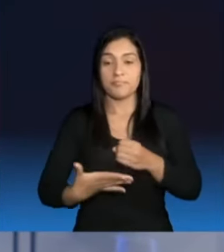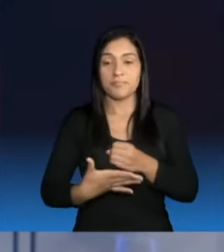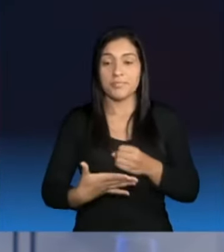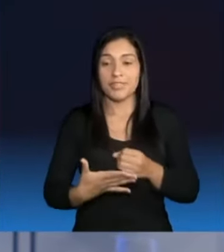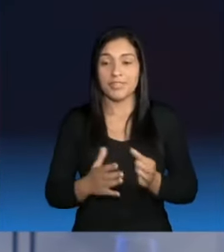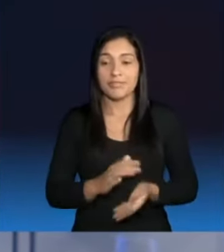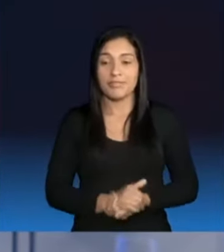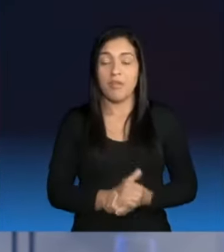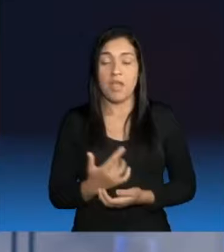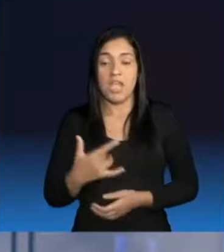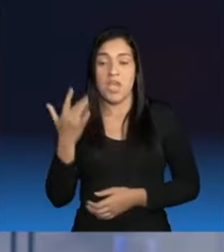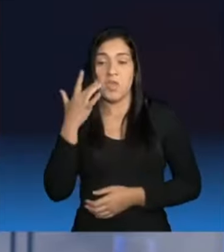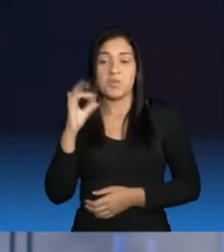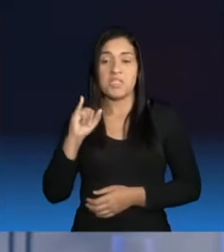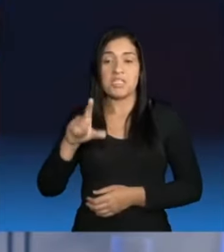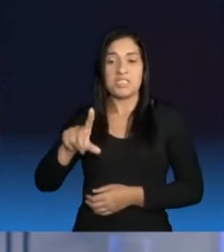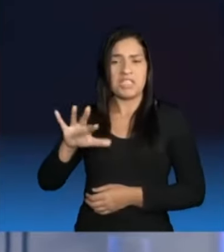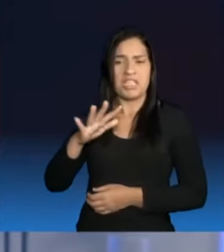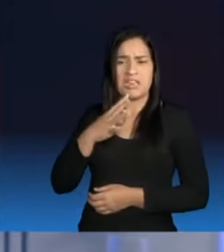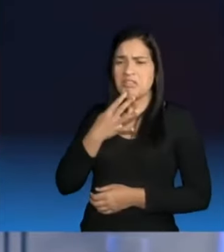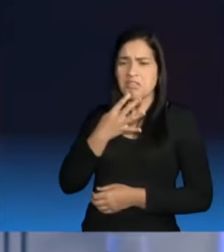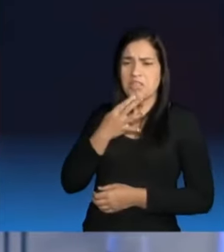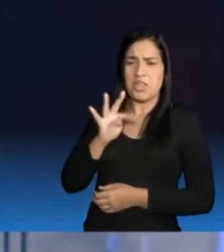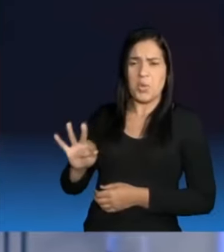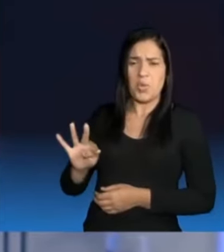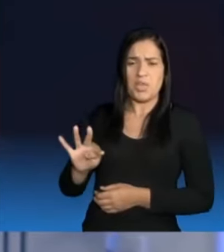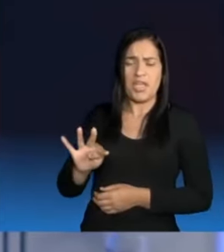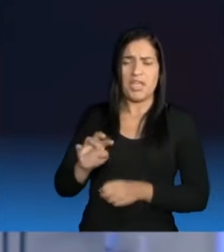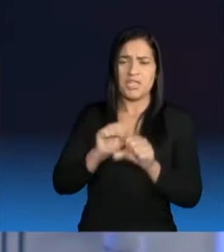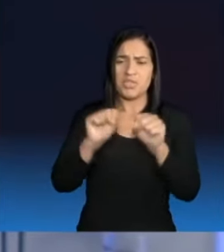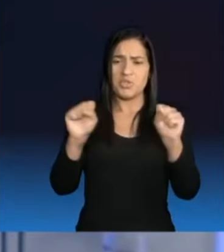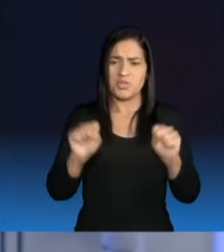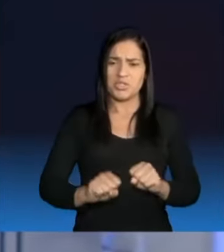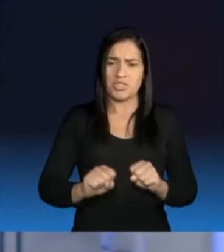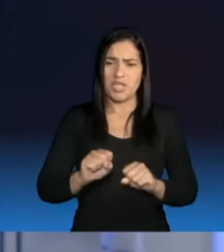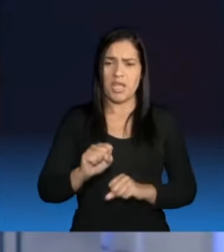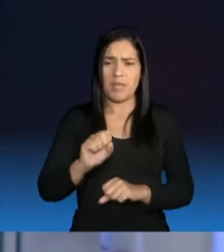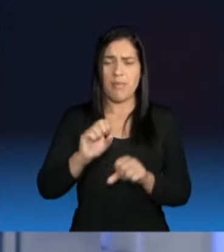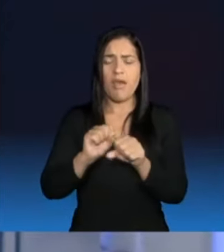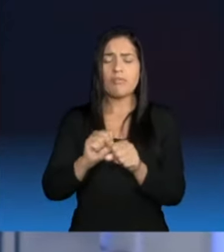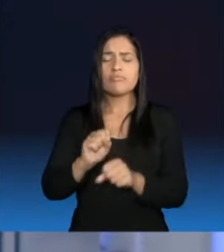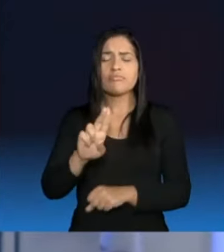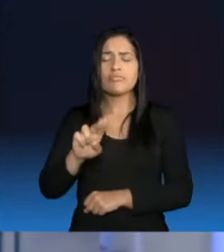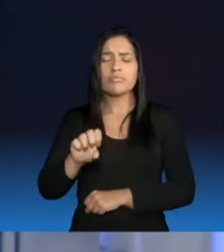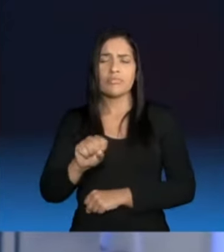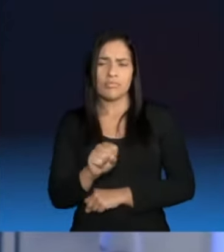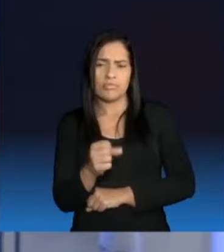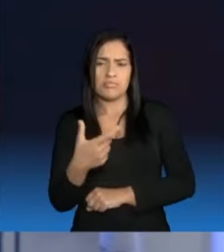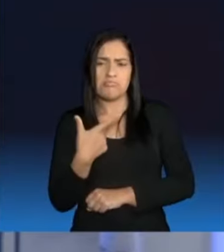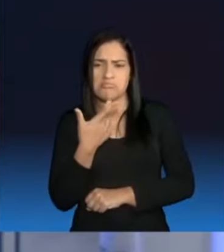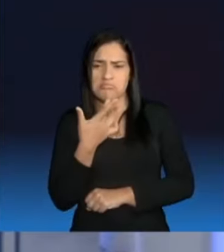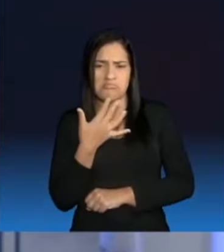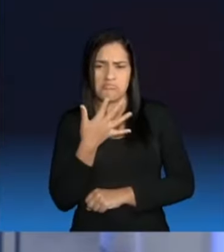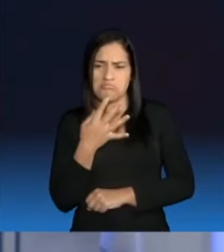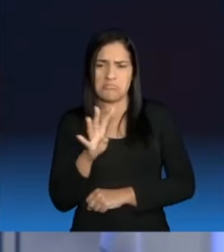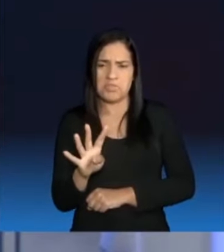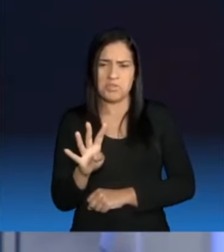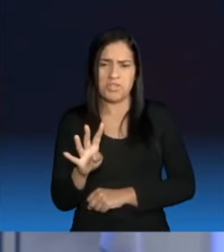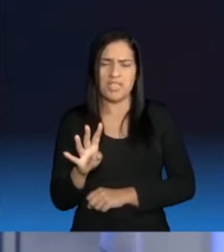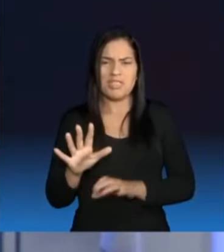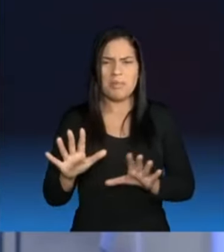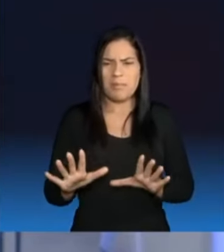um desconhecimento do funcionamento do sistema único de saúde, ou se é má-fé, mas dizer que o não